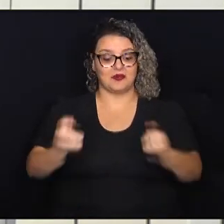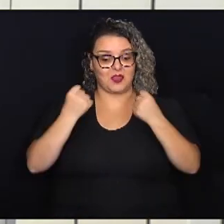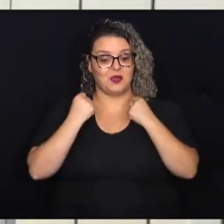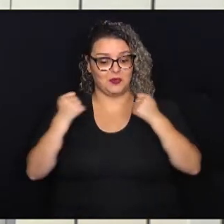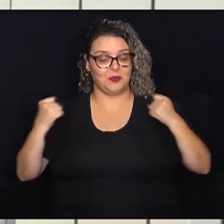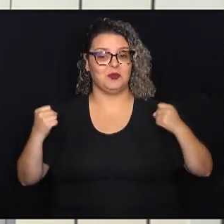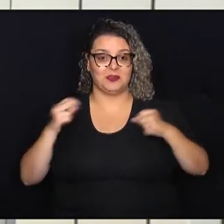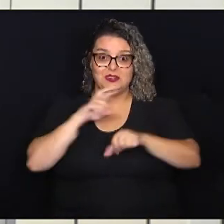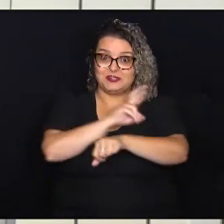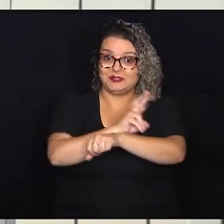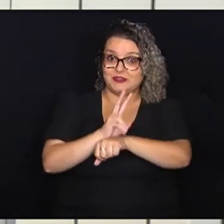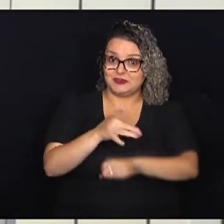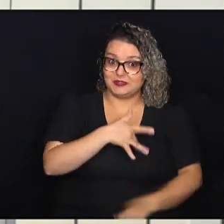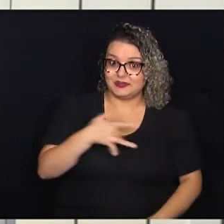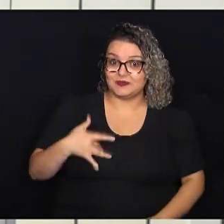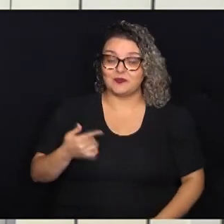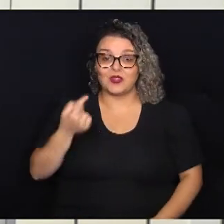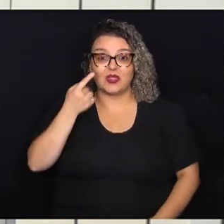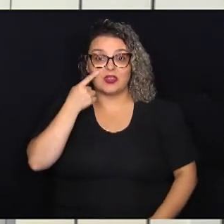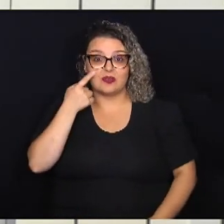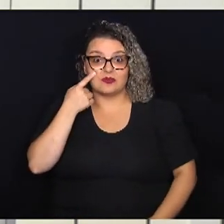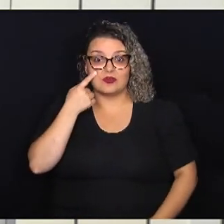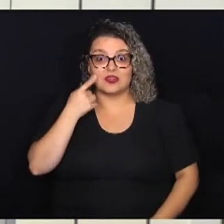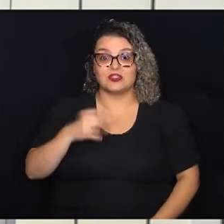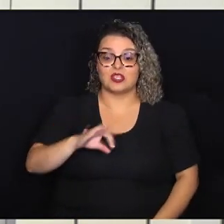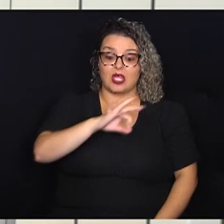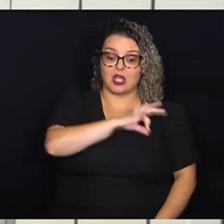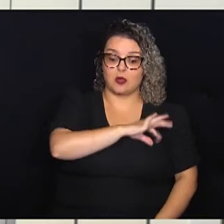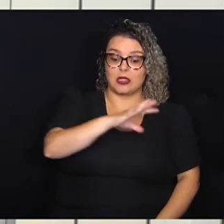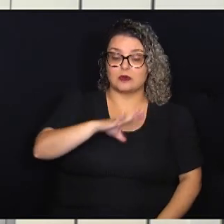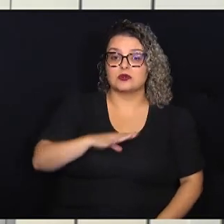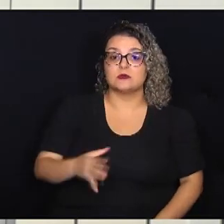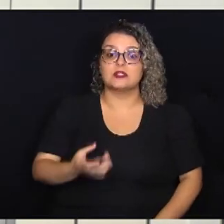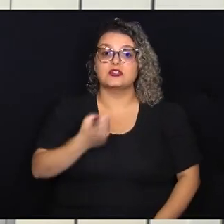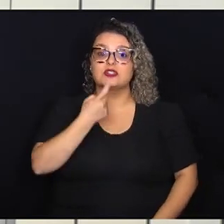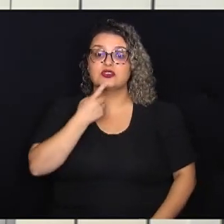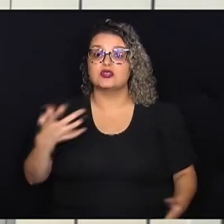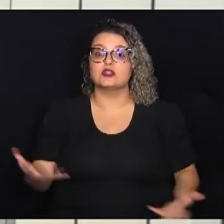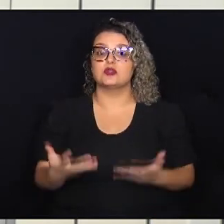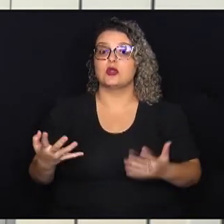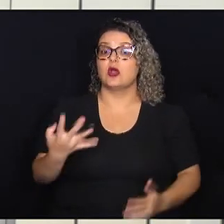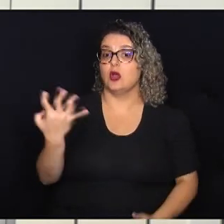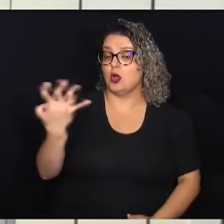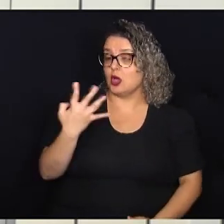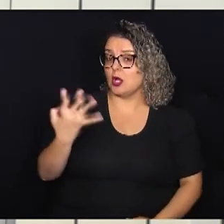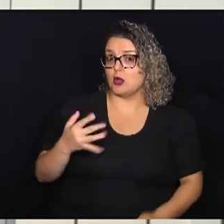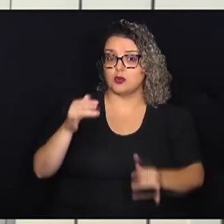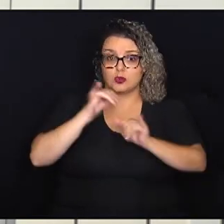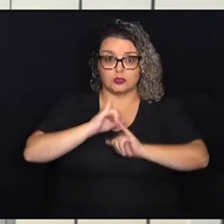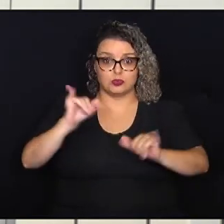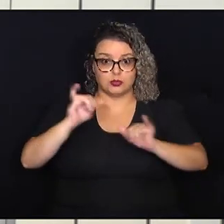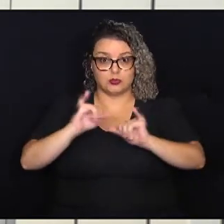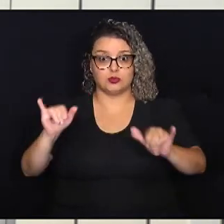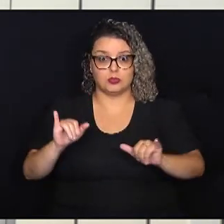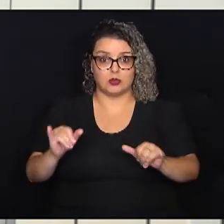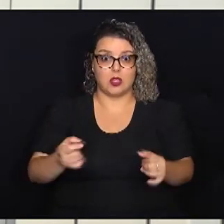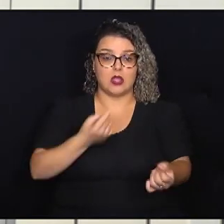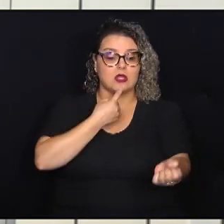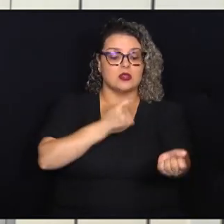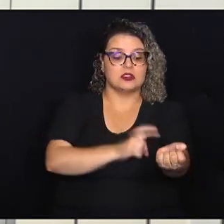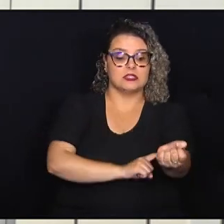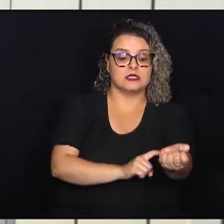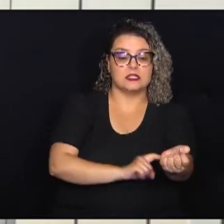cuidar da saúde. E olha só, a Guarda Municipal de Campinas promoveu a quarta campanha Sangue Azul no